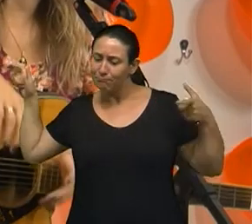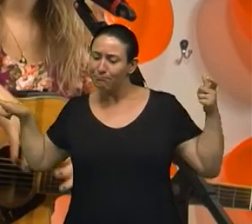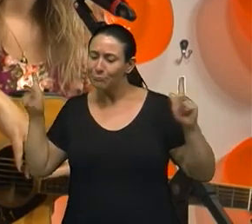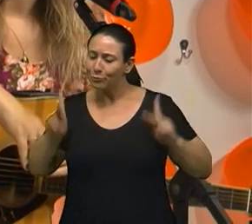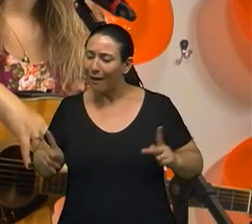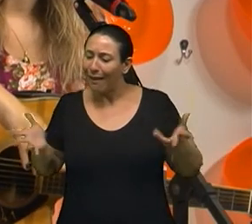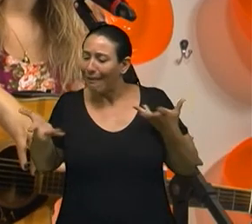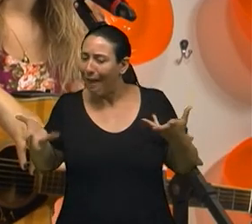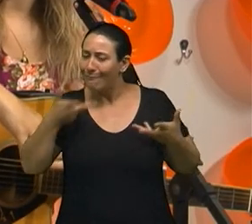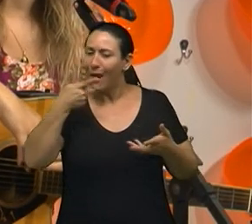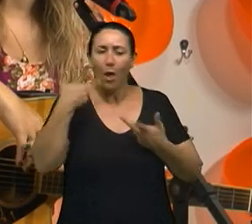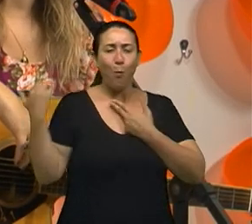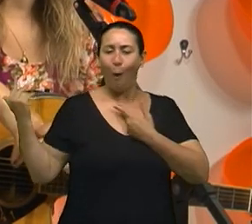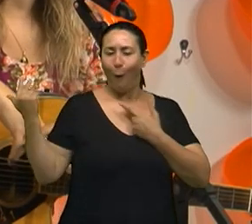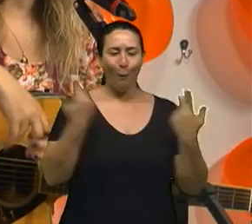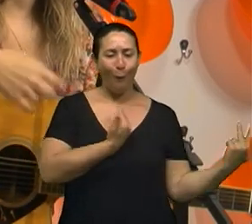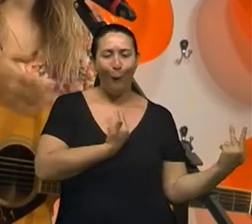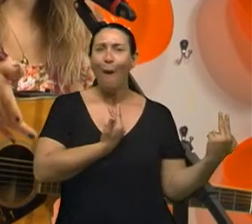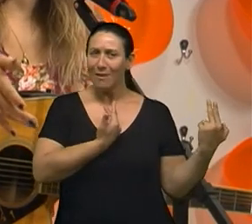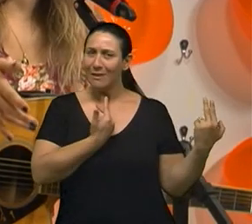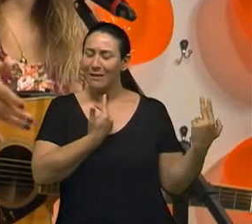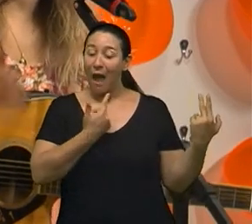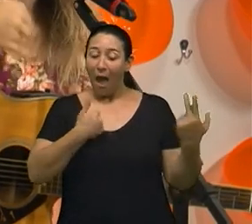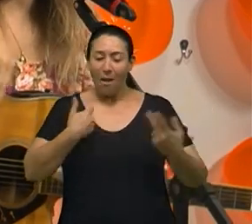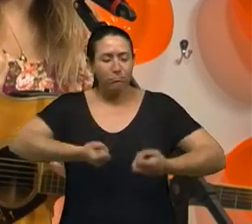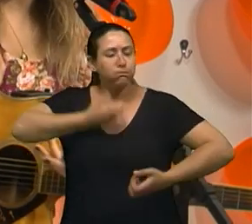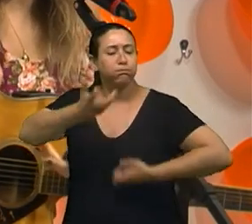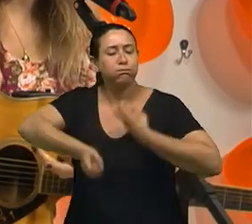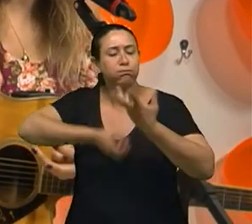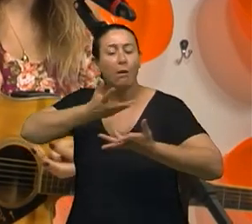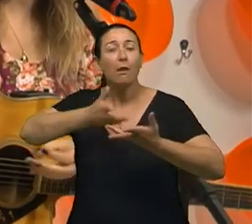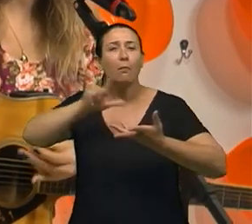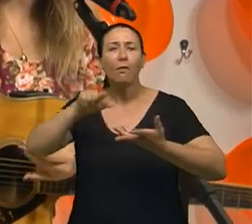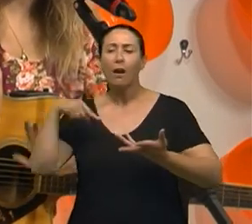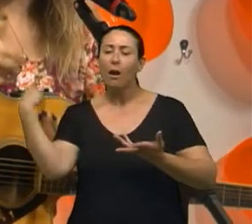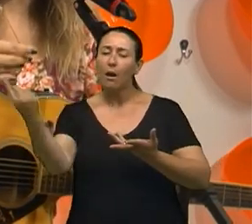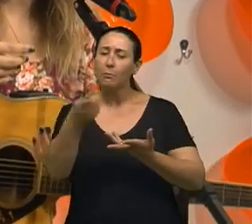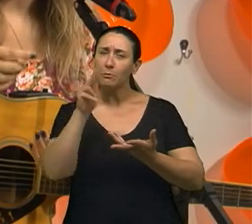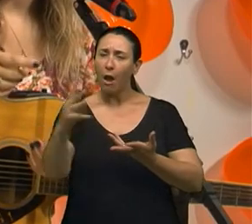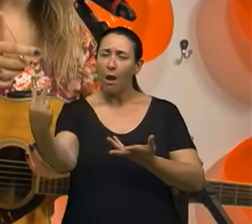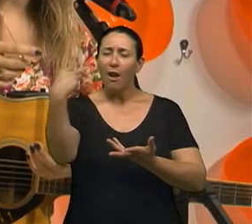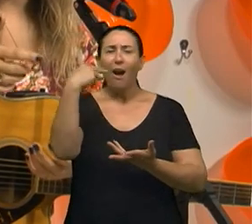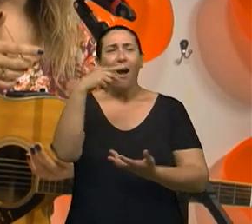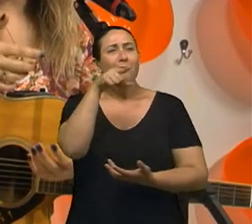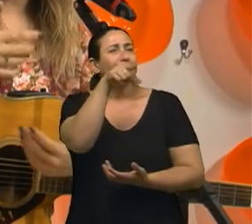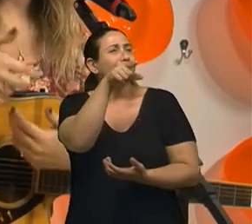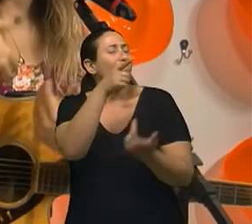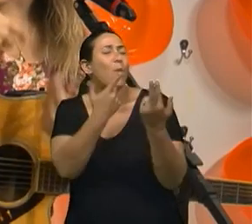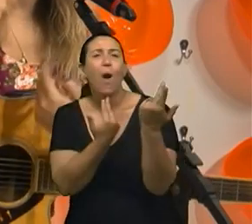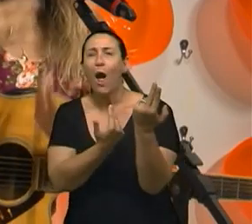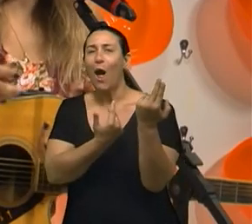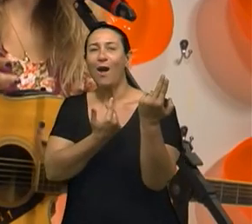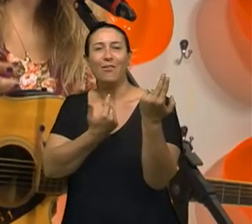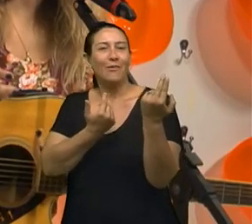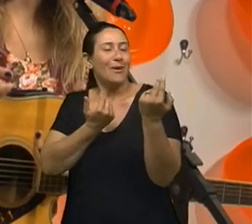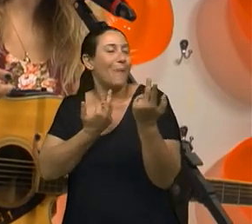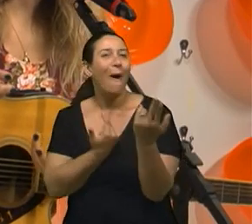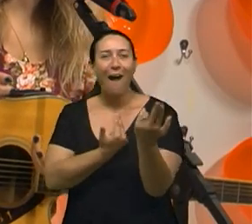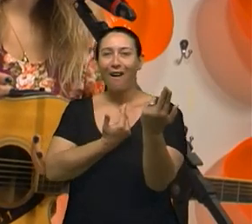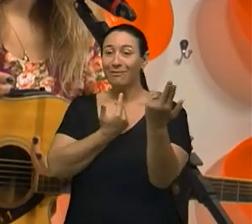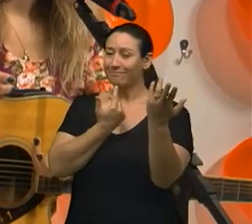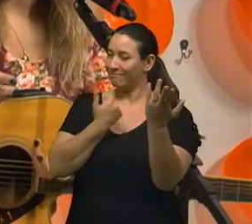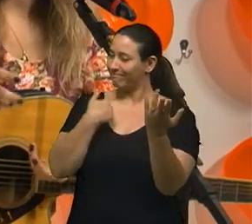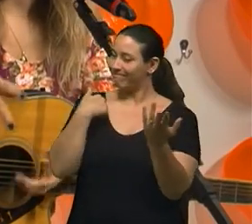música, eu percebo que as pessoas acabam se identificando com isso que eu falo e eu acabo me tornando importante pra essas